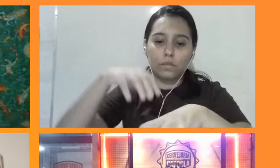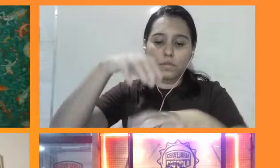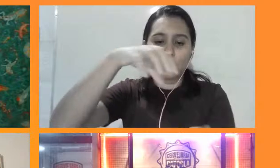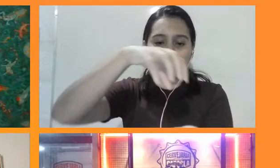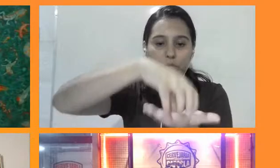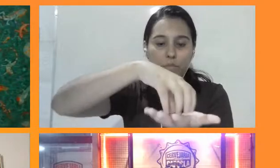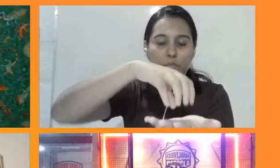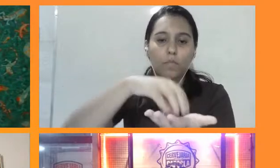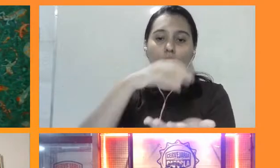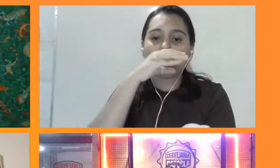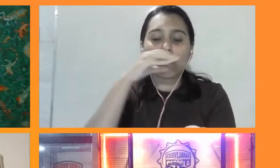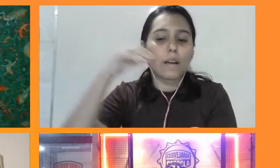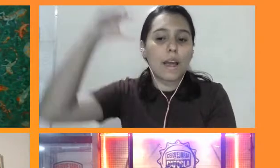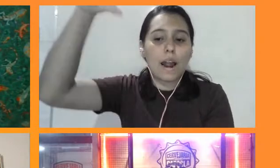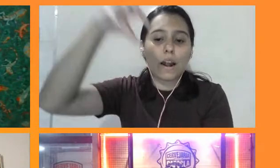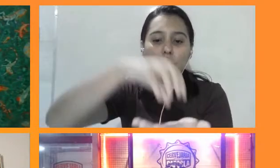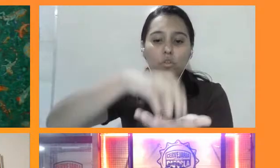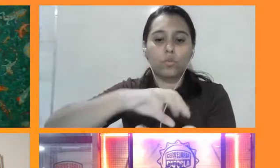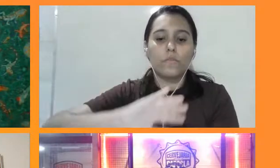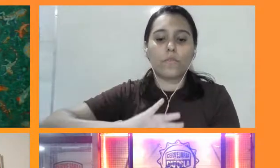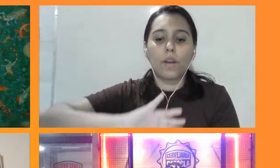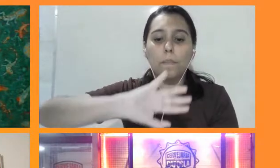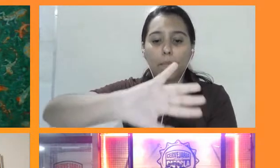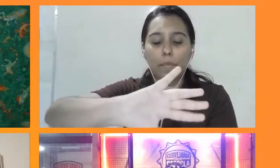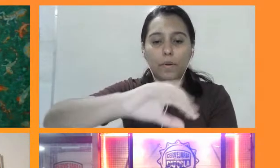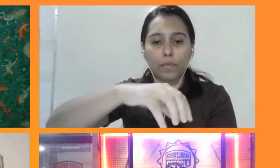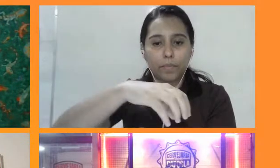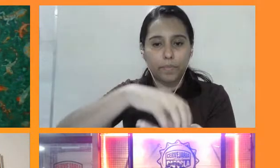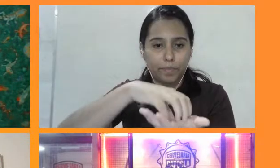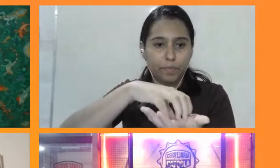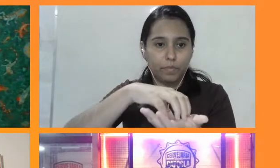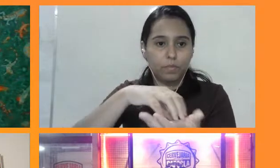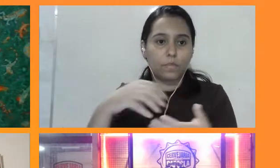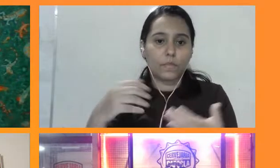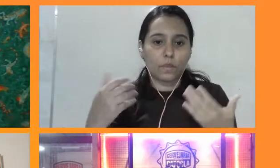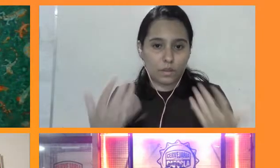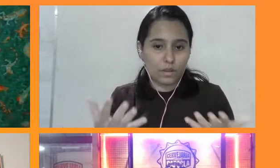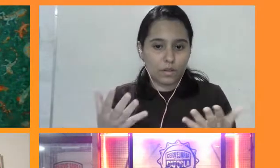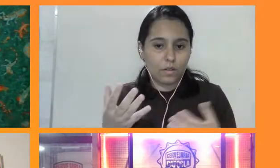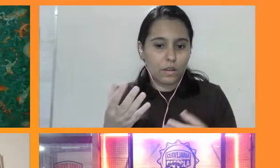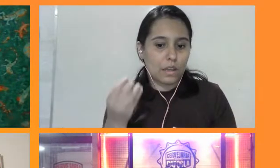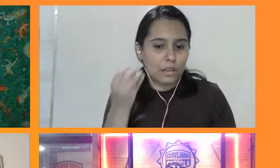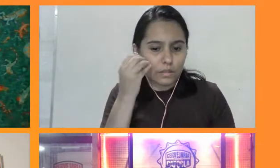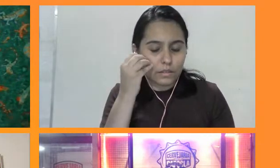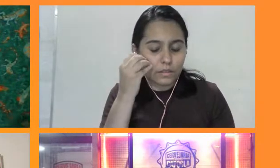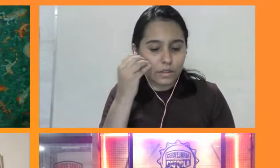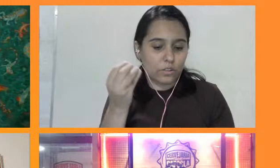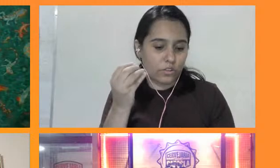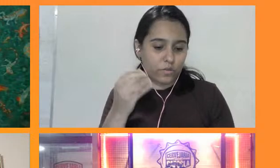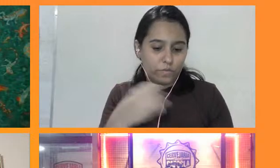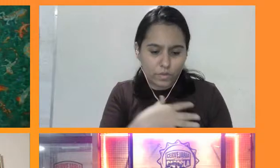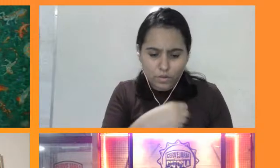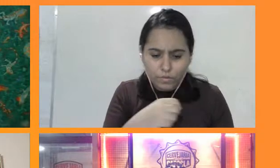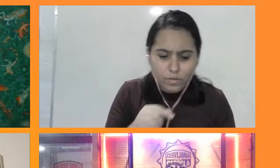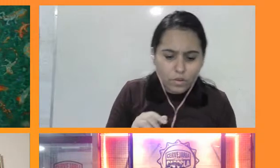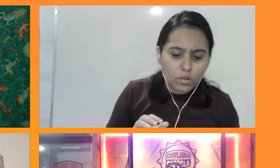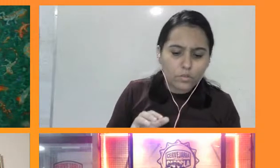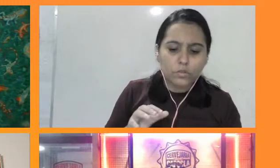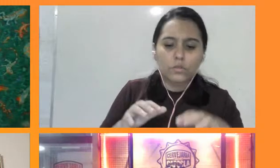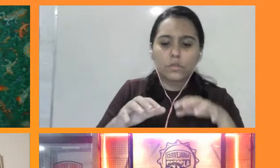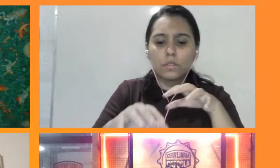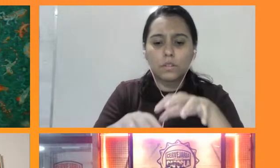dos ambientes. Isso, justamente, é uma tentativa, né, dos filhotes evitarem essa pressão intraspecífica, né, sobre eles.